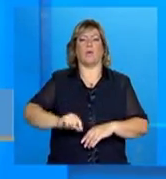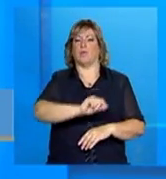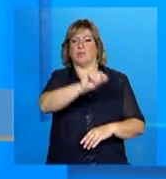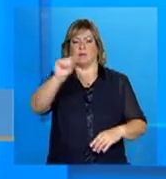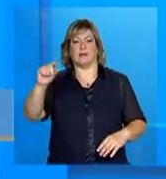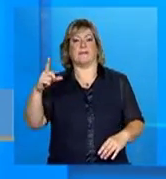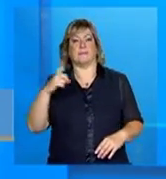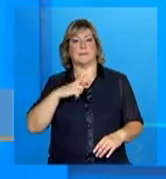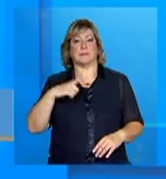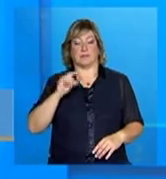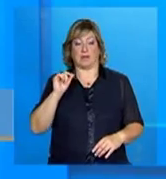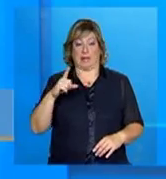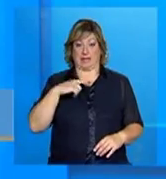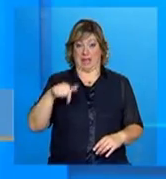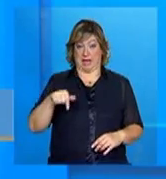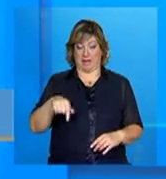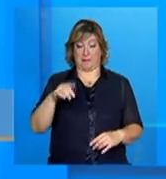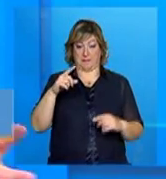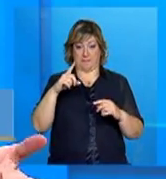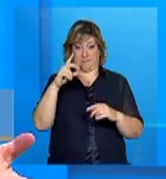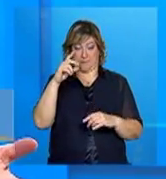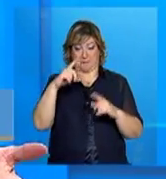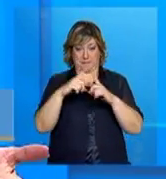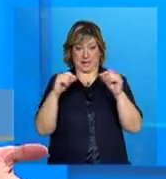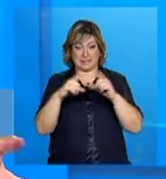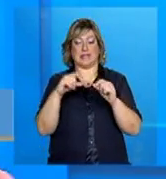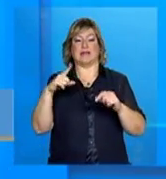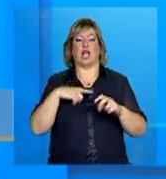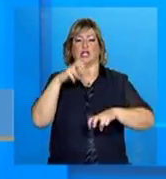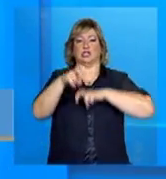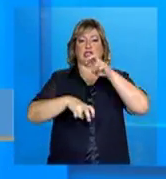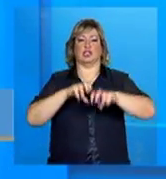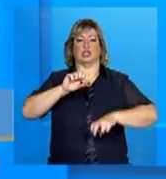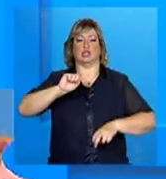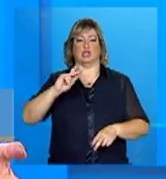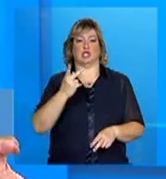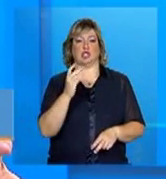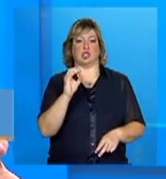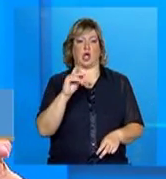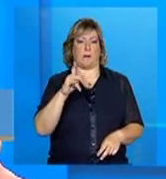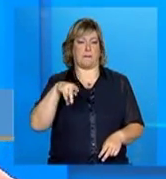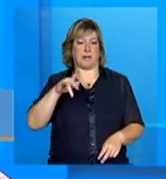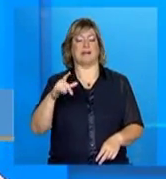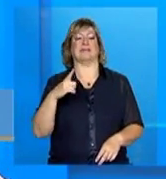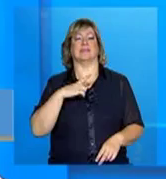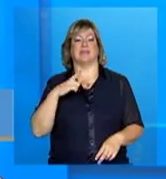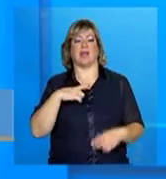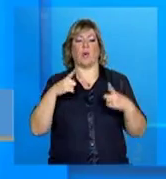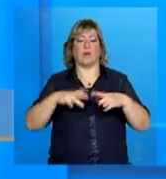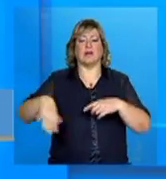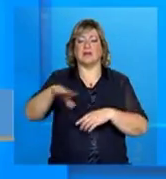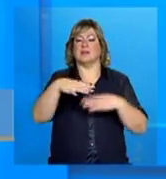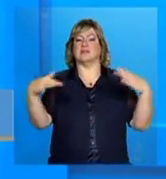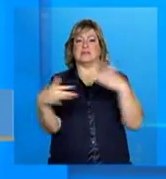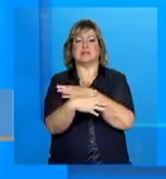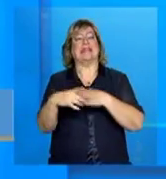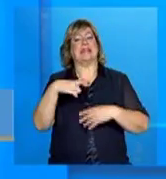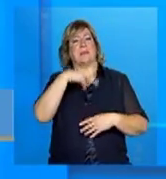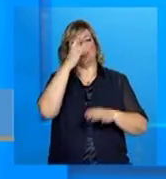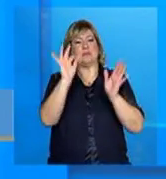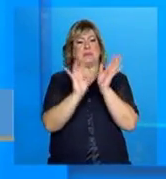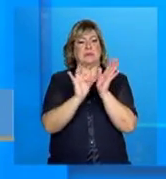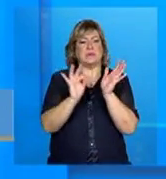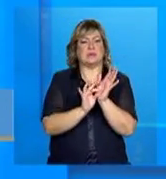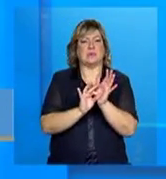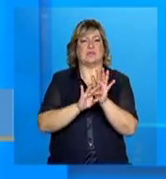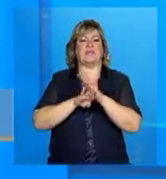um grande shopping aqui em Brasília. E muitos são viciados, usam crack. E como se trabalha? Já